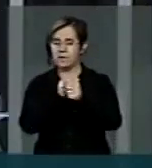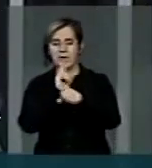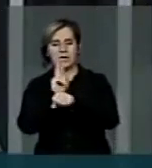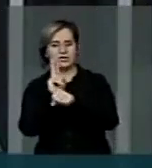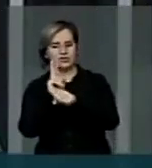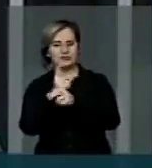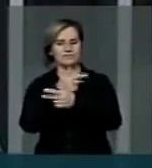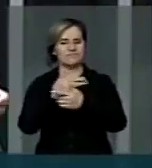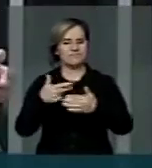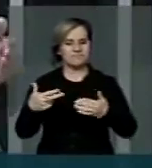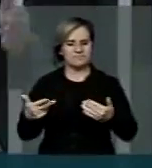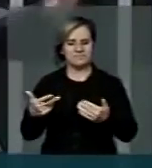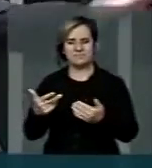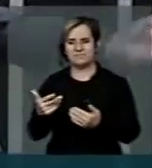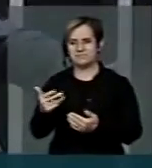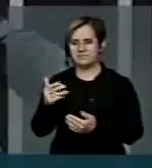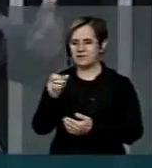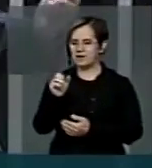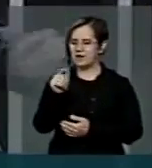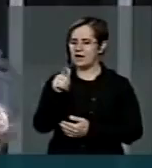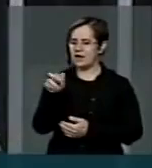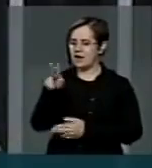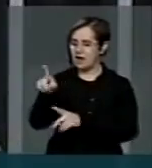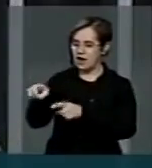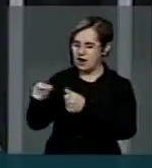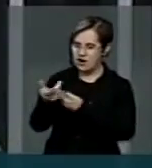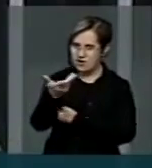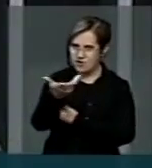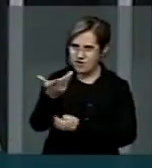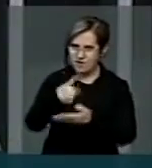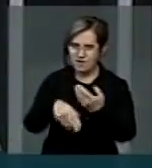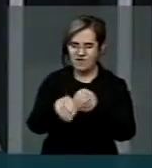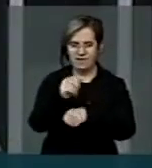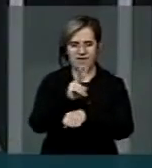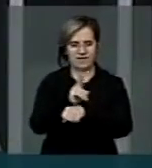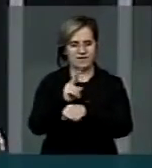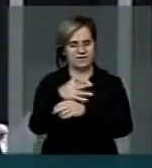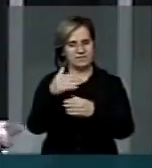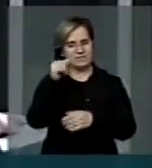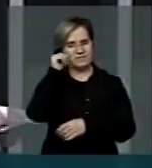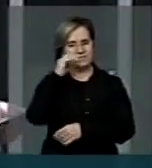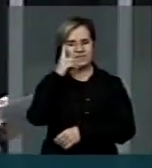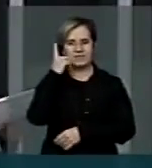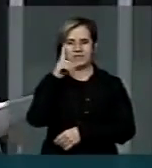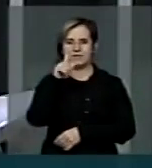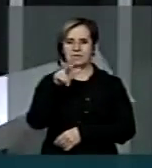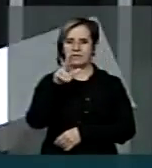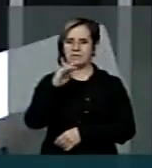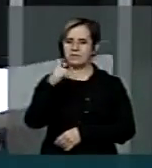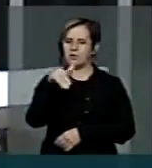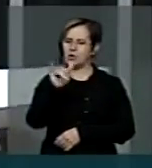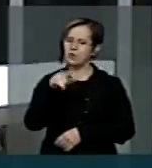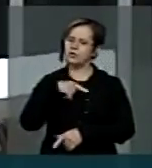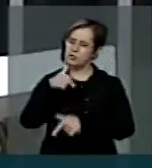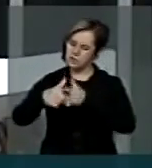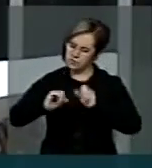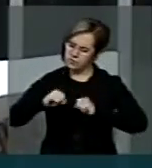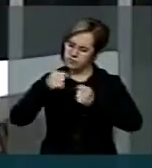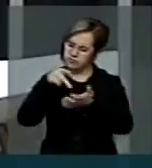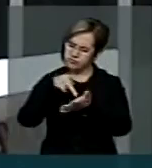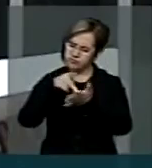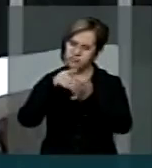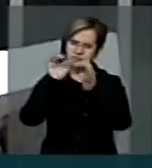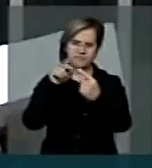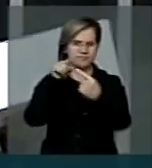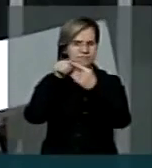ambiental, a reserva e assim por diante. Portanto, o deputado Lucie, vossa excelência, tem cumprido o papel por